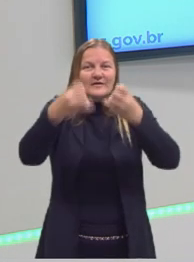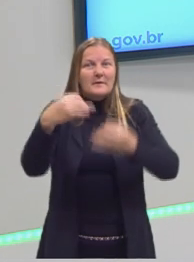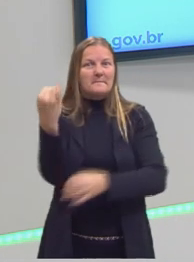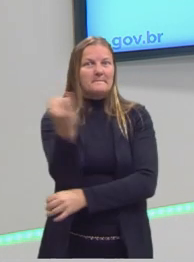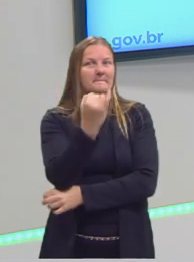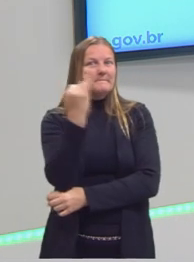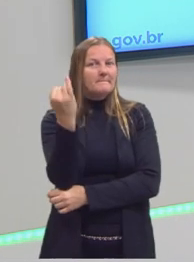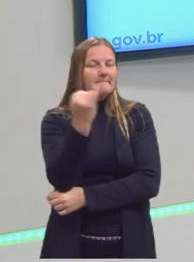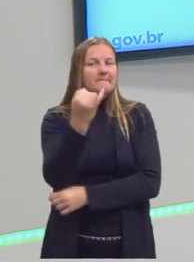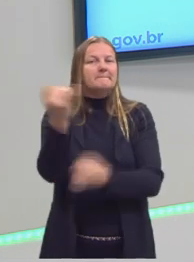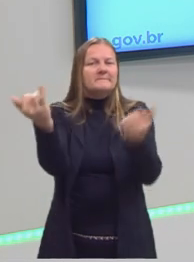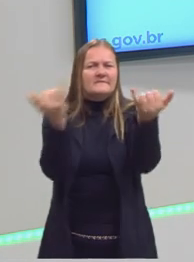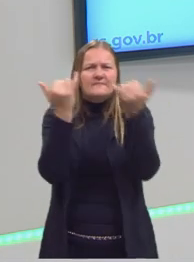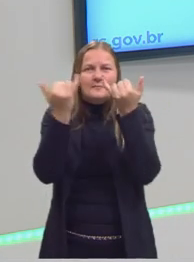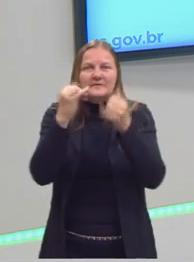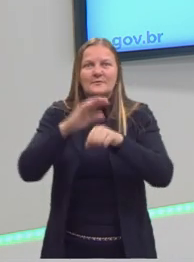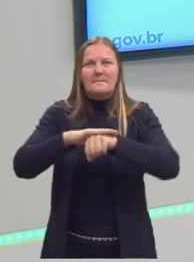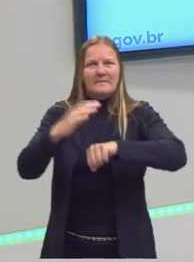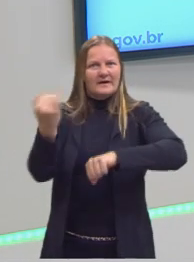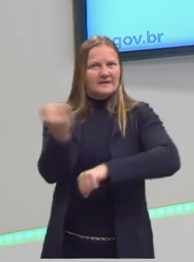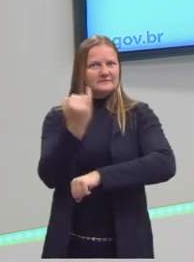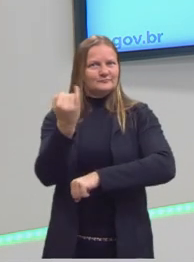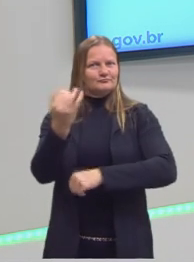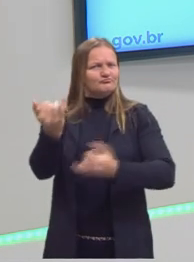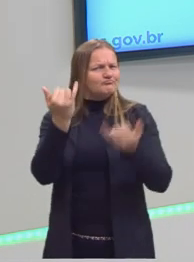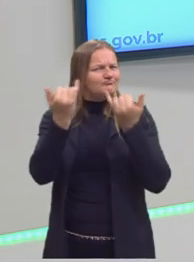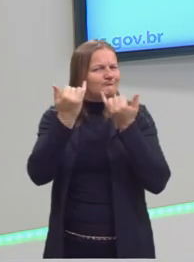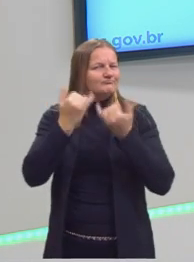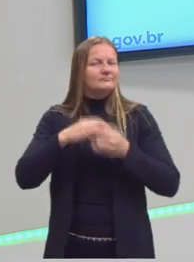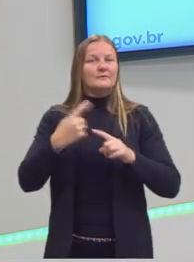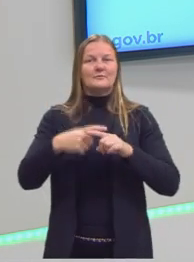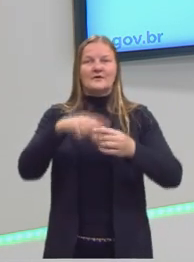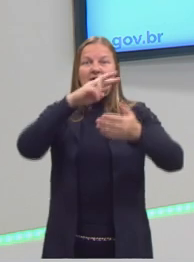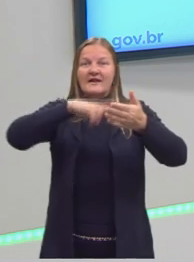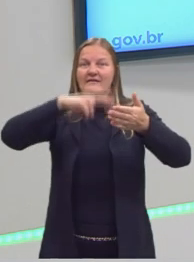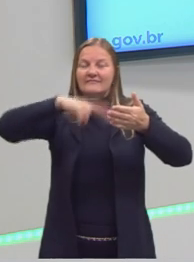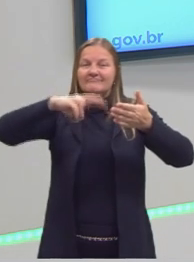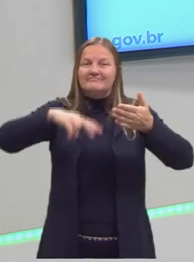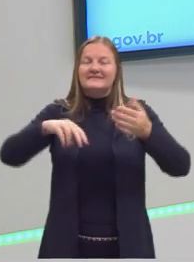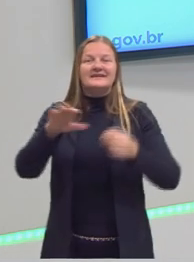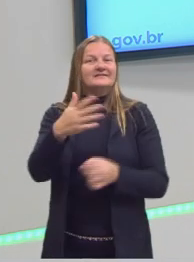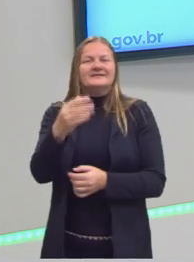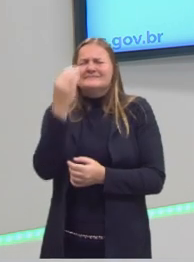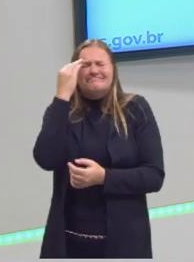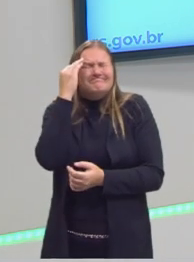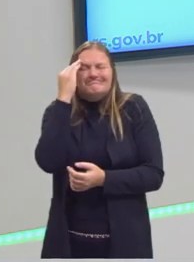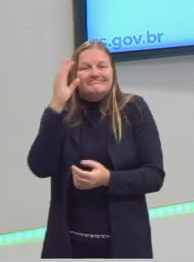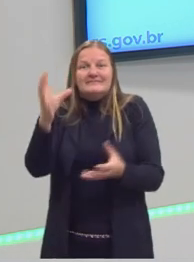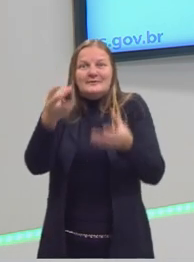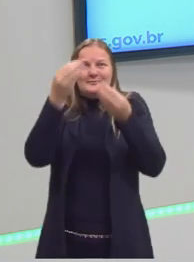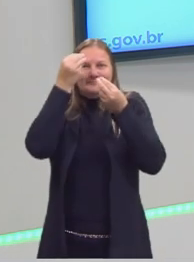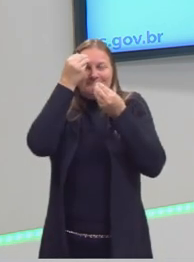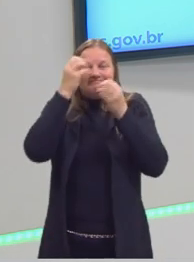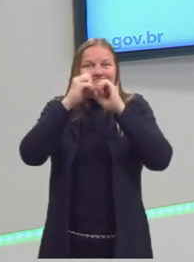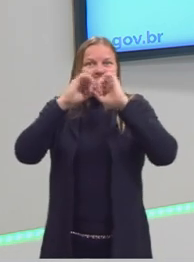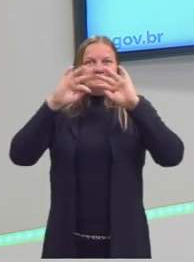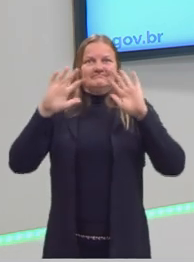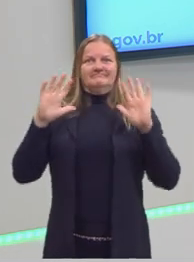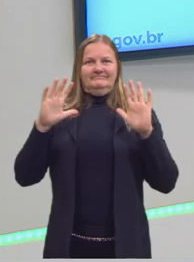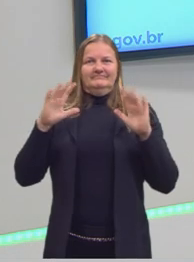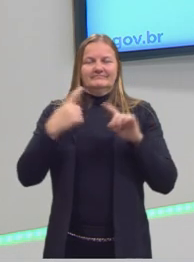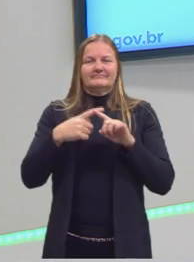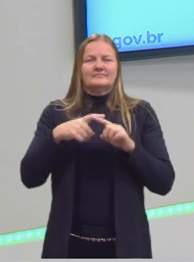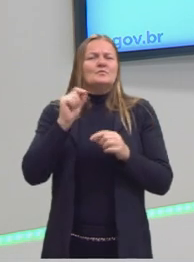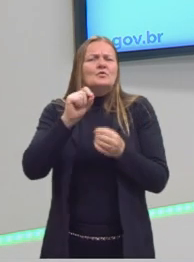destacar as informações mais importantes, né? Porque a gente lê a informação e, às vezes, não fica tão definido ali o que eu